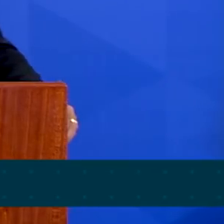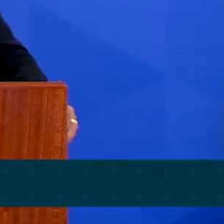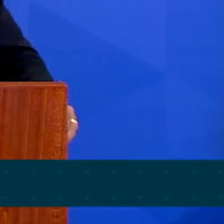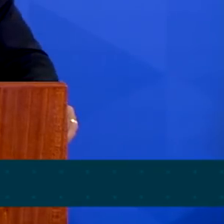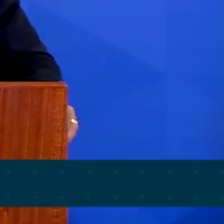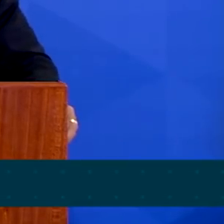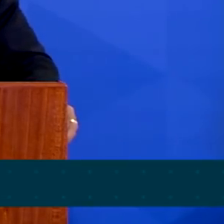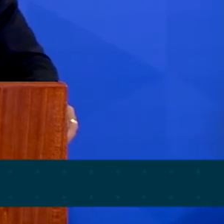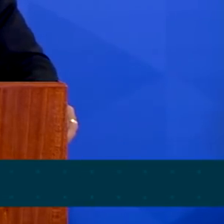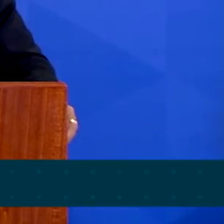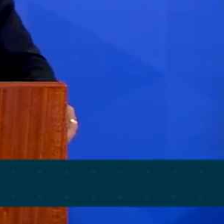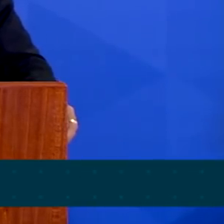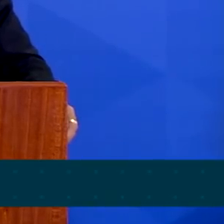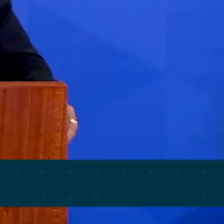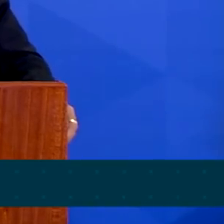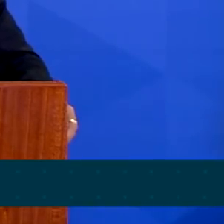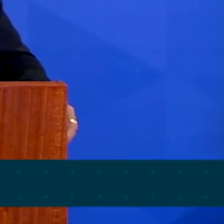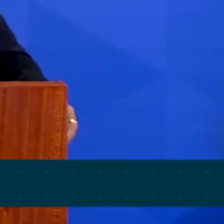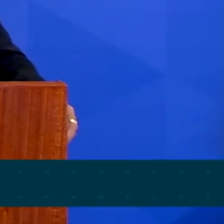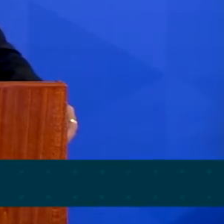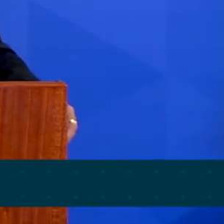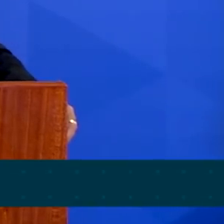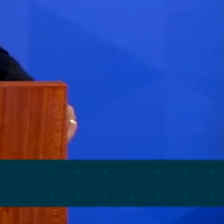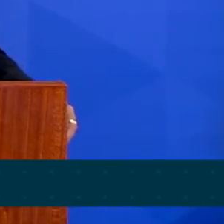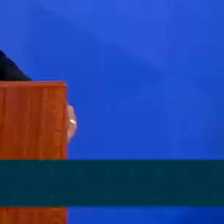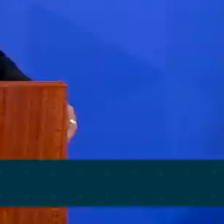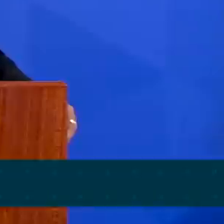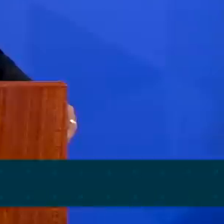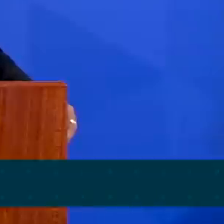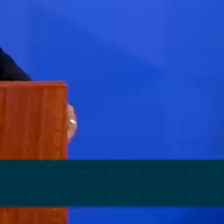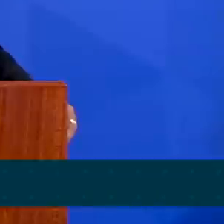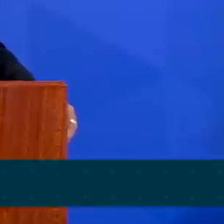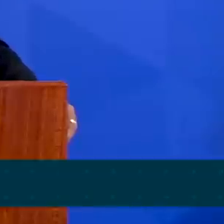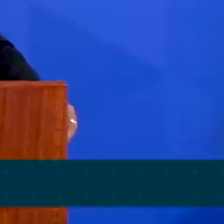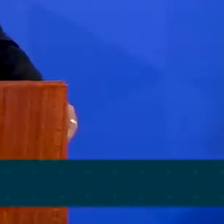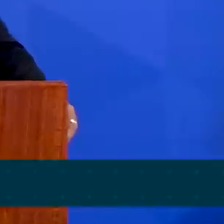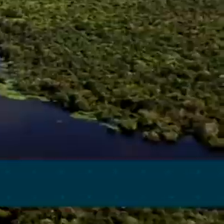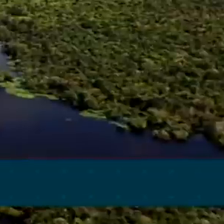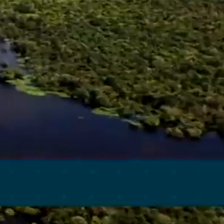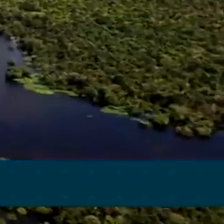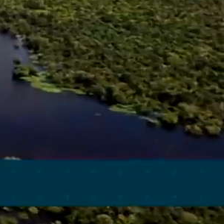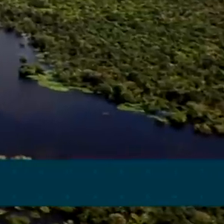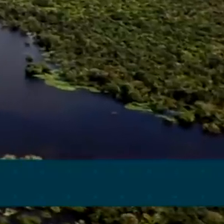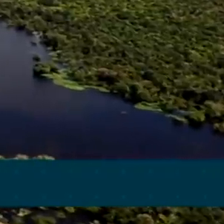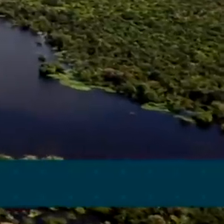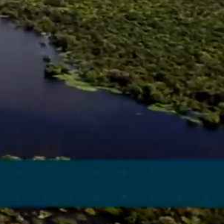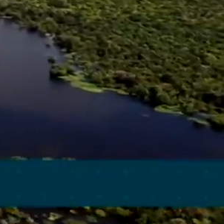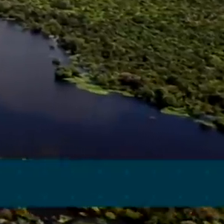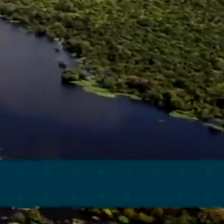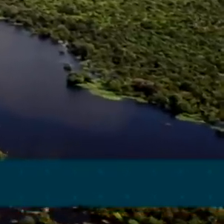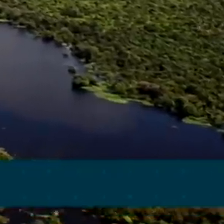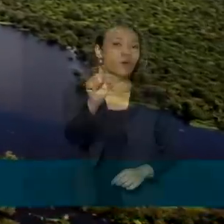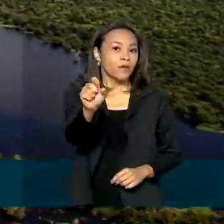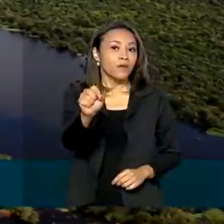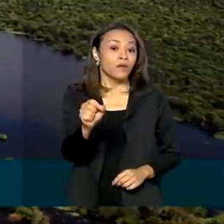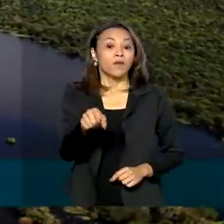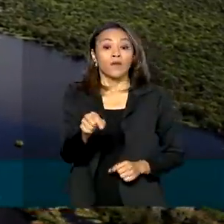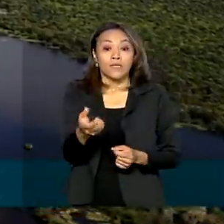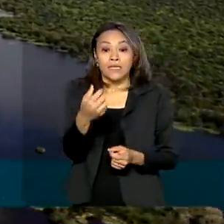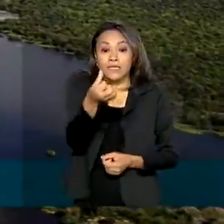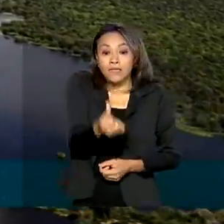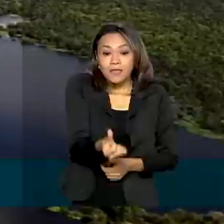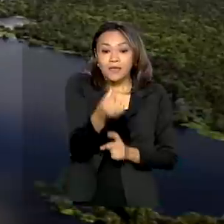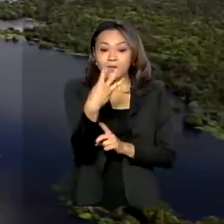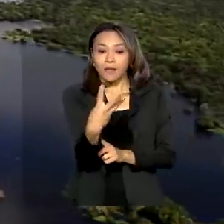gratificante para nós. O Brasil é país que mais preserva seu meio ambiente. Foram colocados para adoção 63